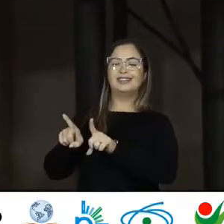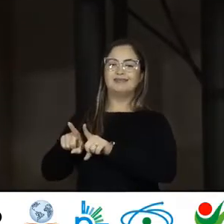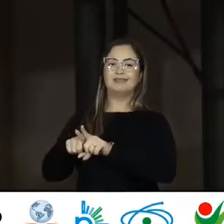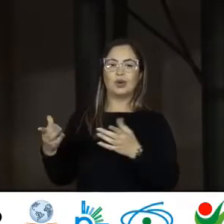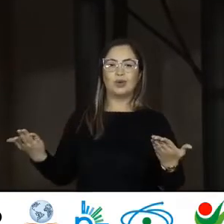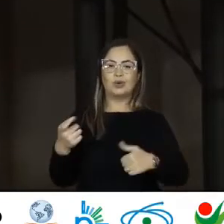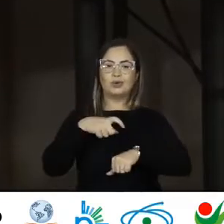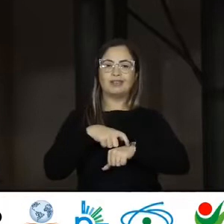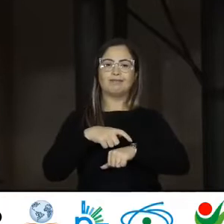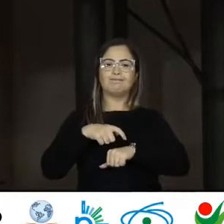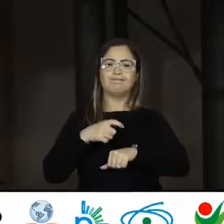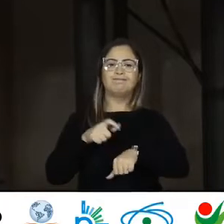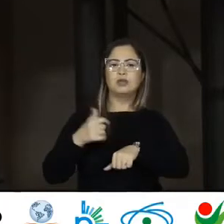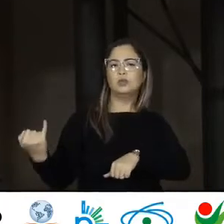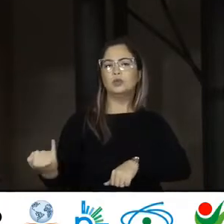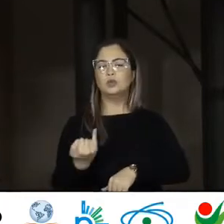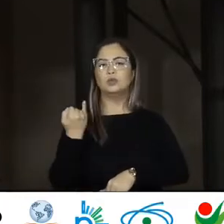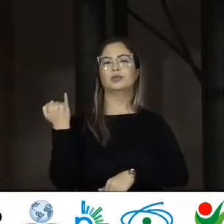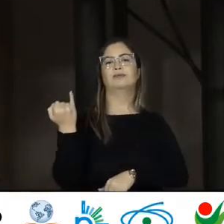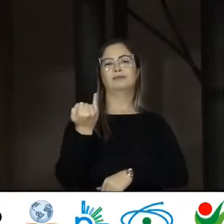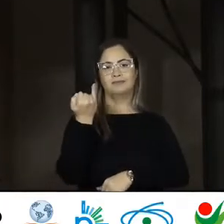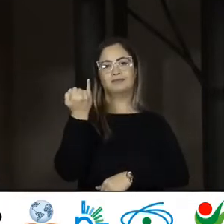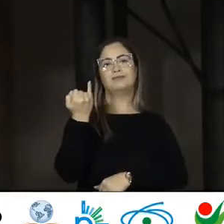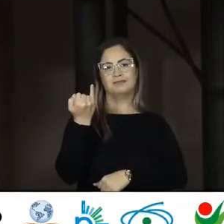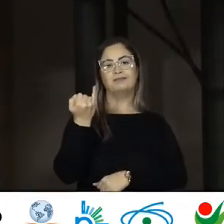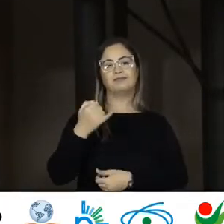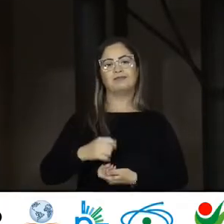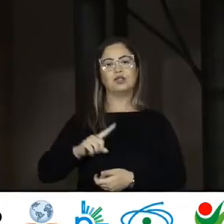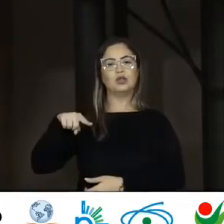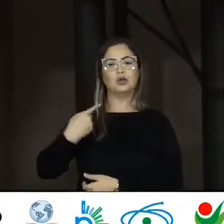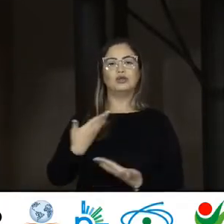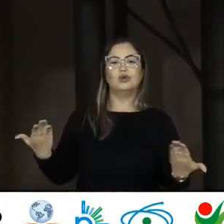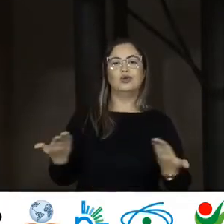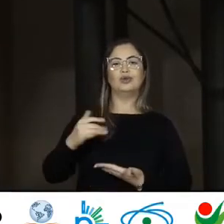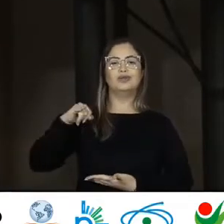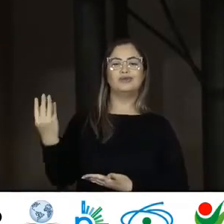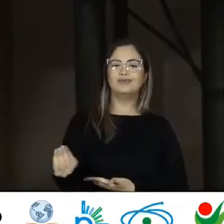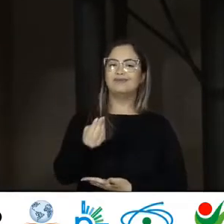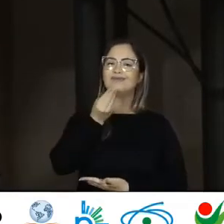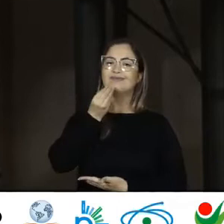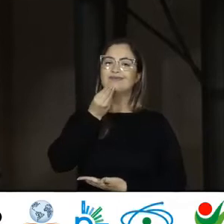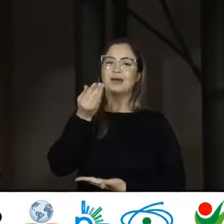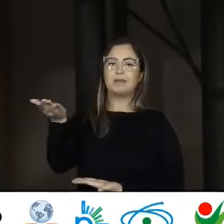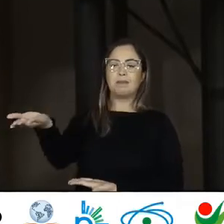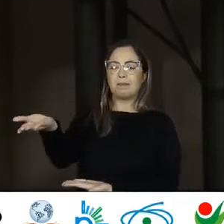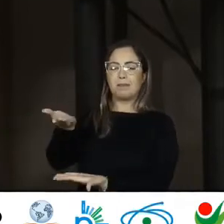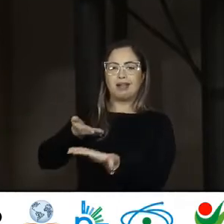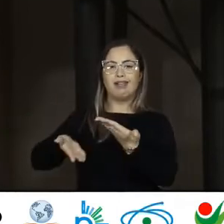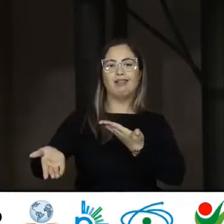momento Importantíssimo Que nos oportuniza Trocar